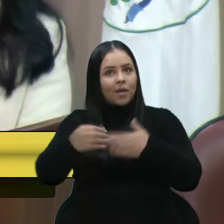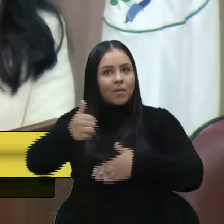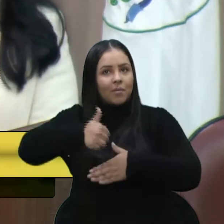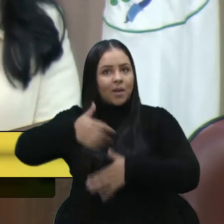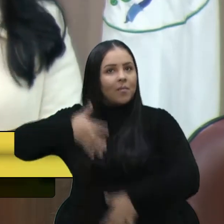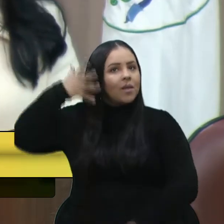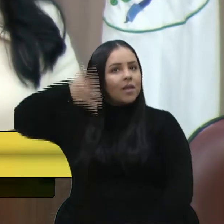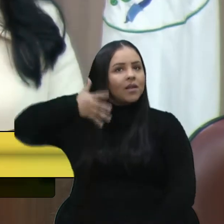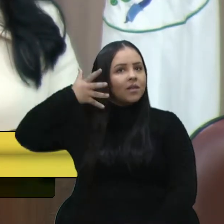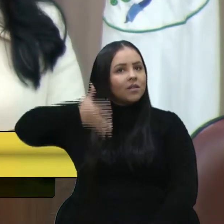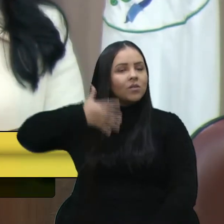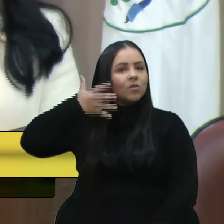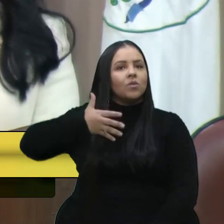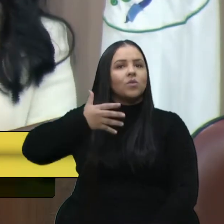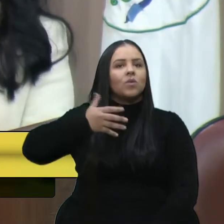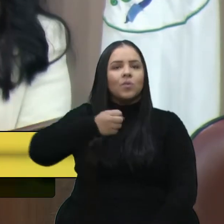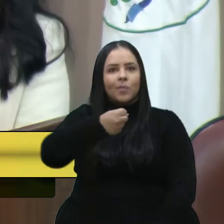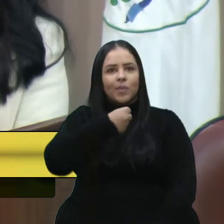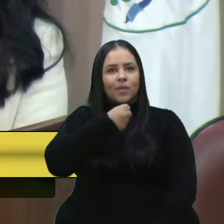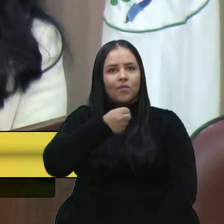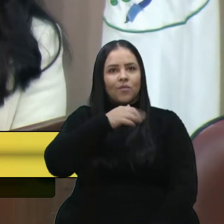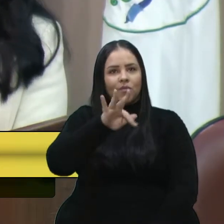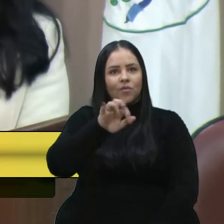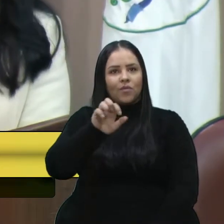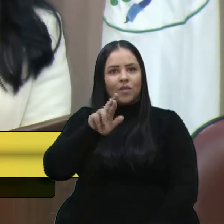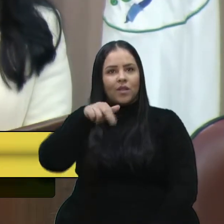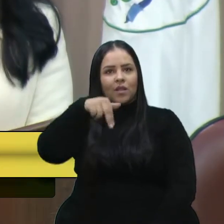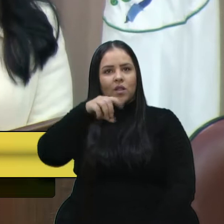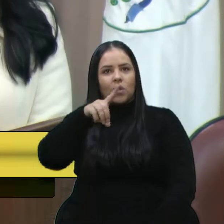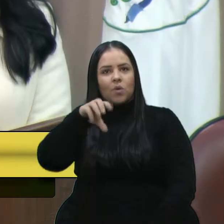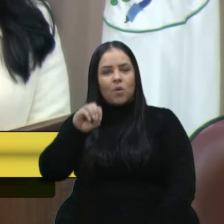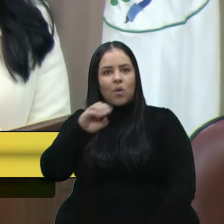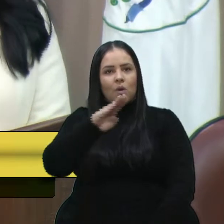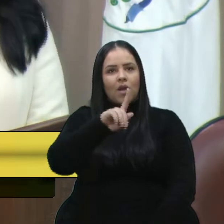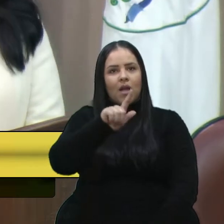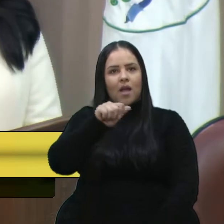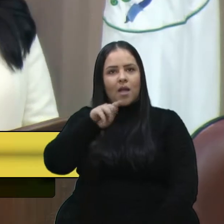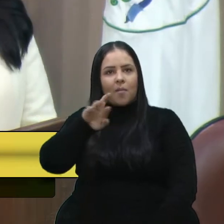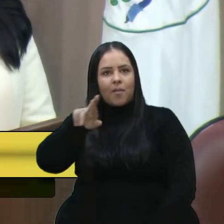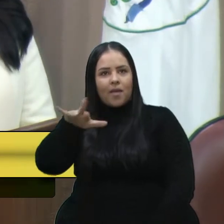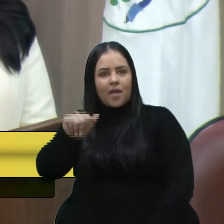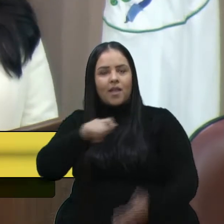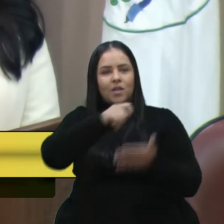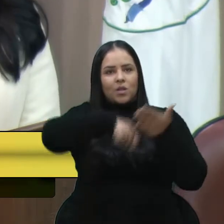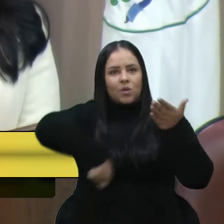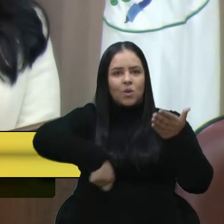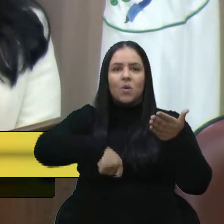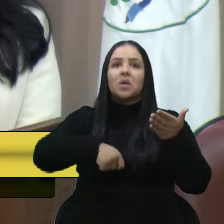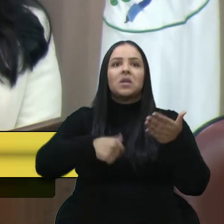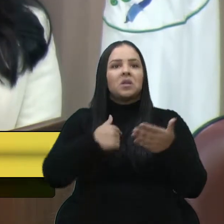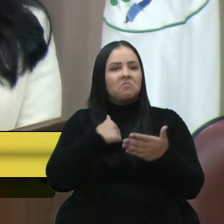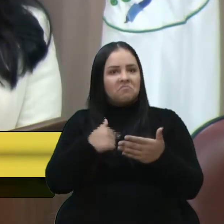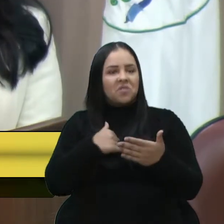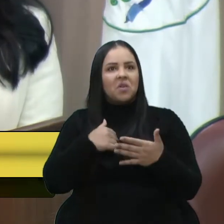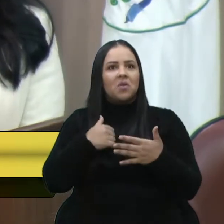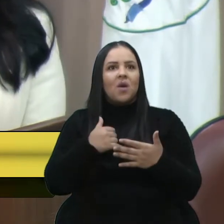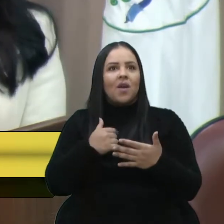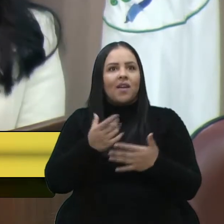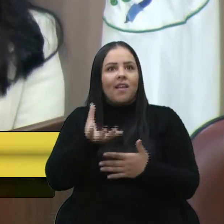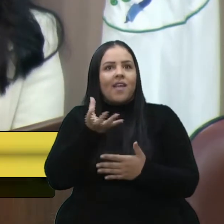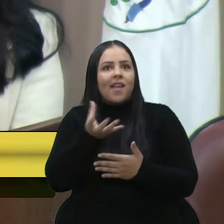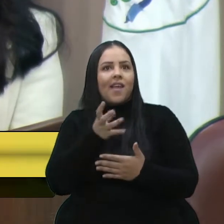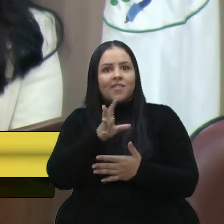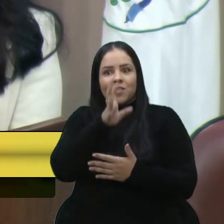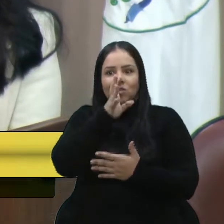jornalista Fernando Gabeira, escritor, e eu já estou muito curiosa pelos próximos bate-papos, eu tenho certeza que serão muito interessantes também.